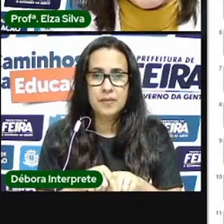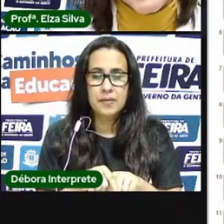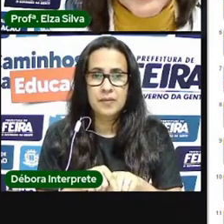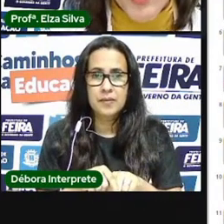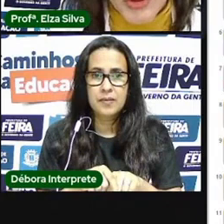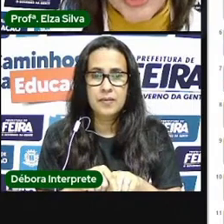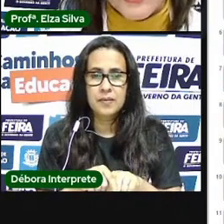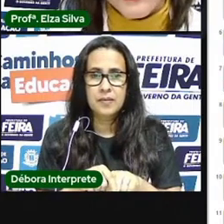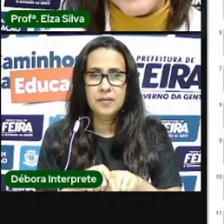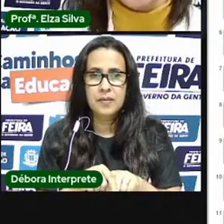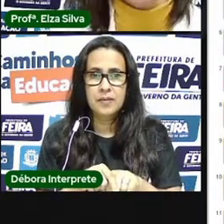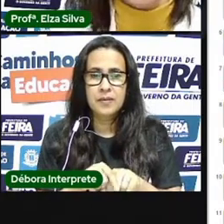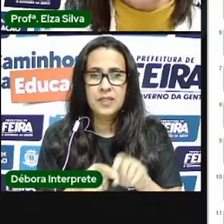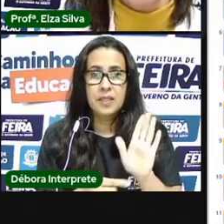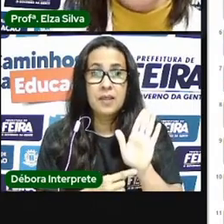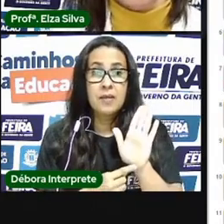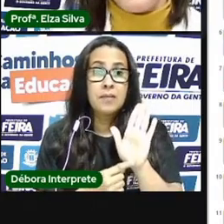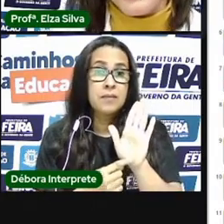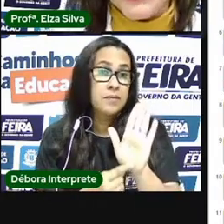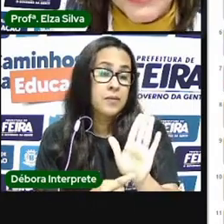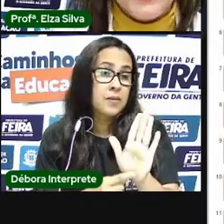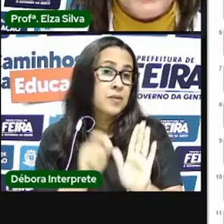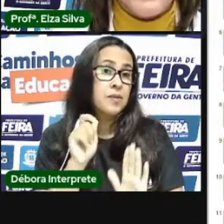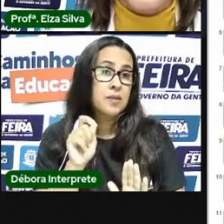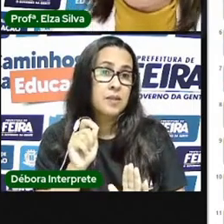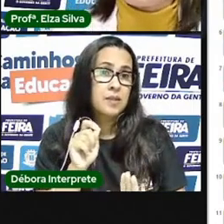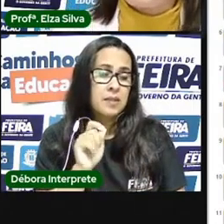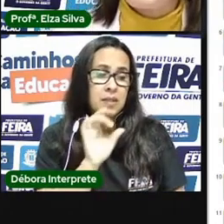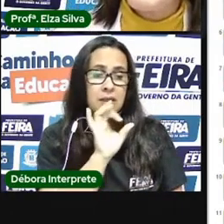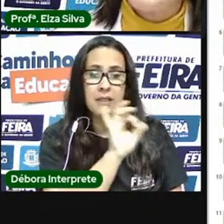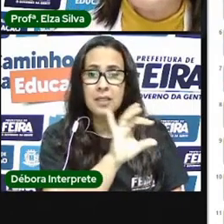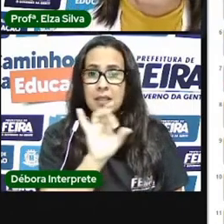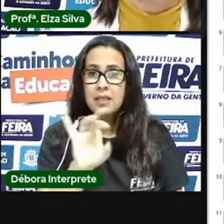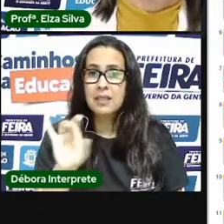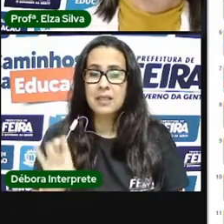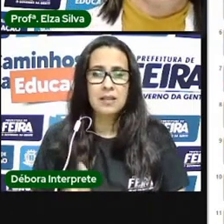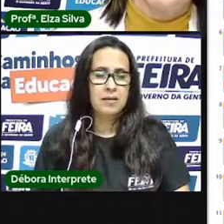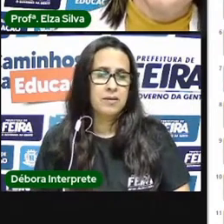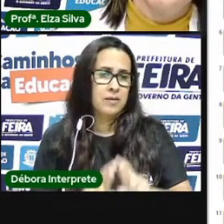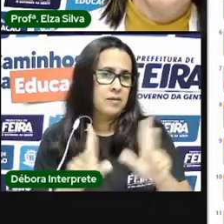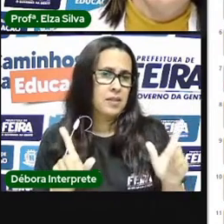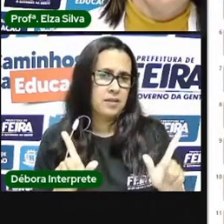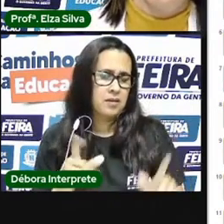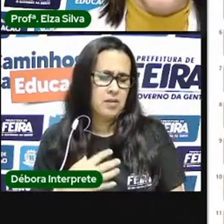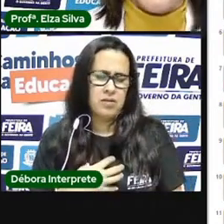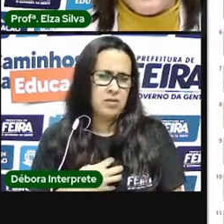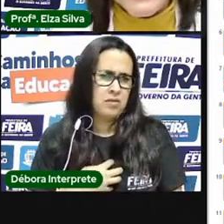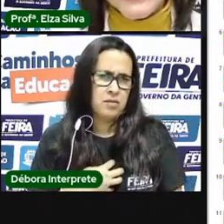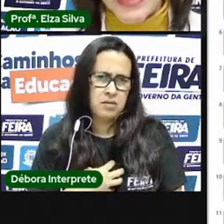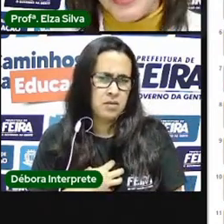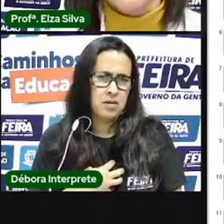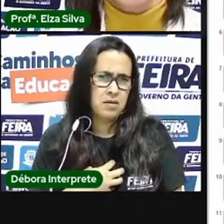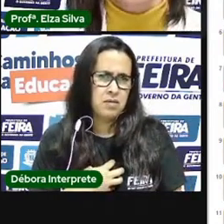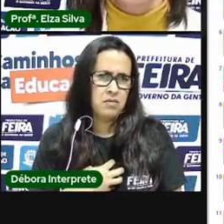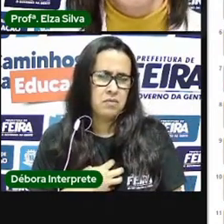Eles nos mostram que somos naturalmente diferentes. Na aparência, no jeito de ser, no jeito de